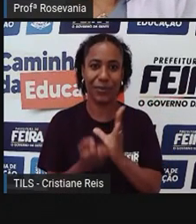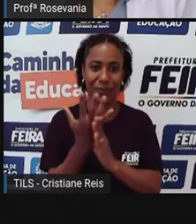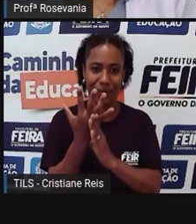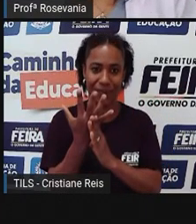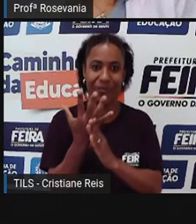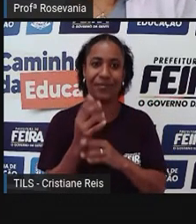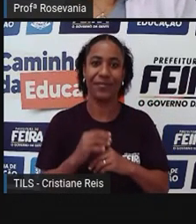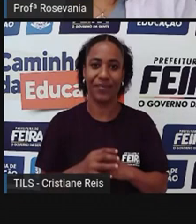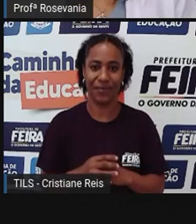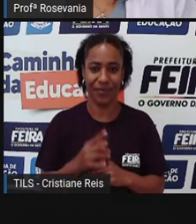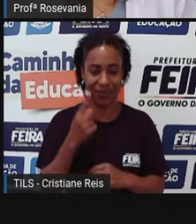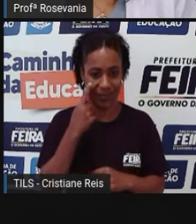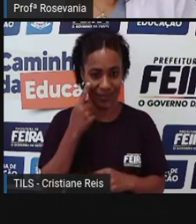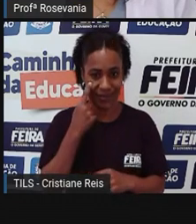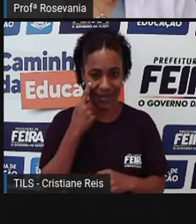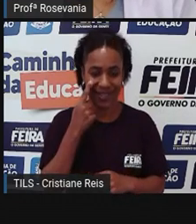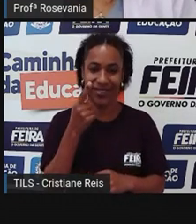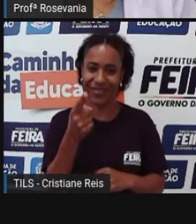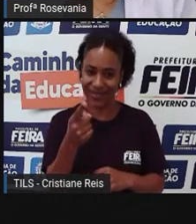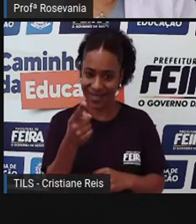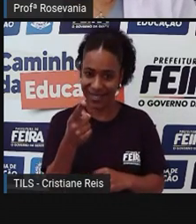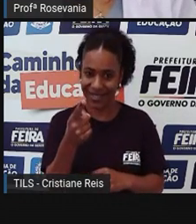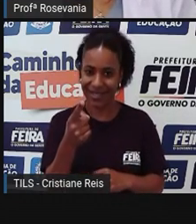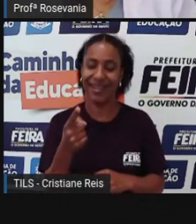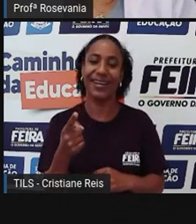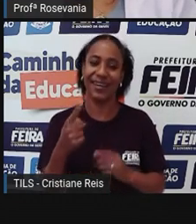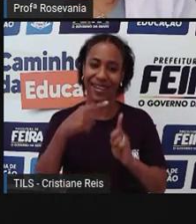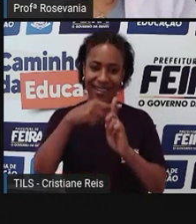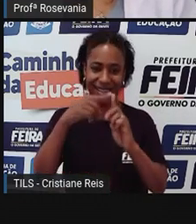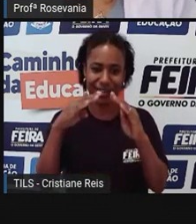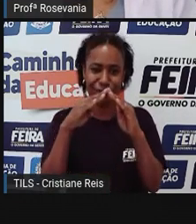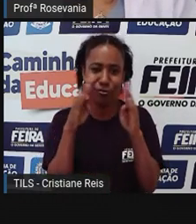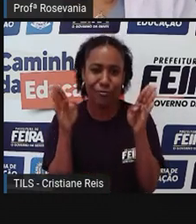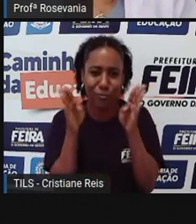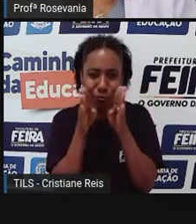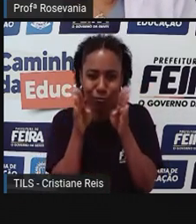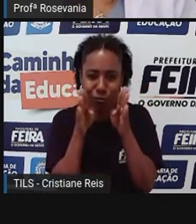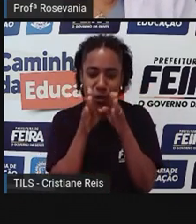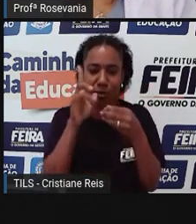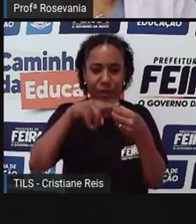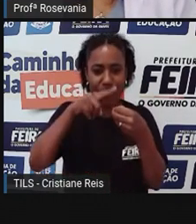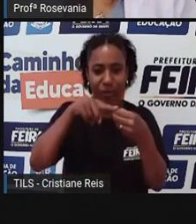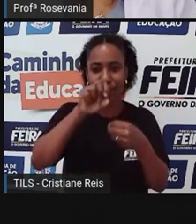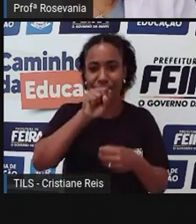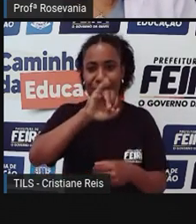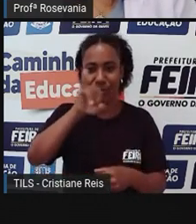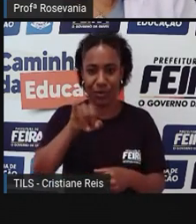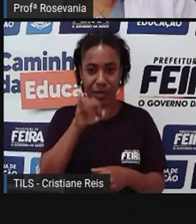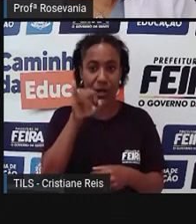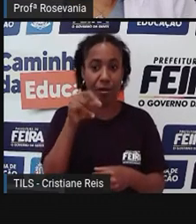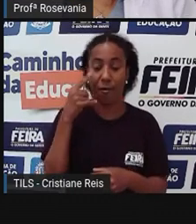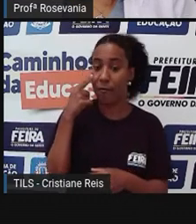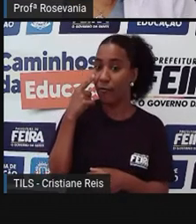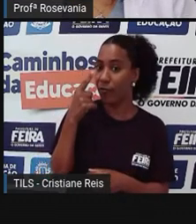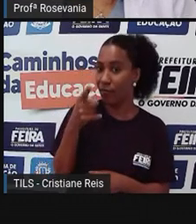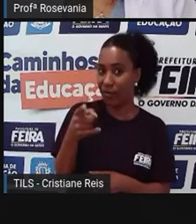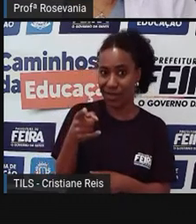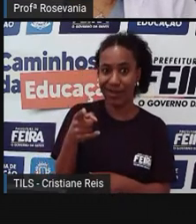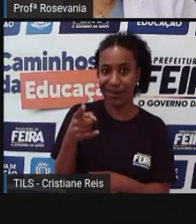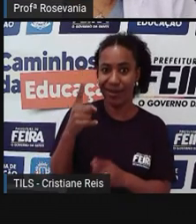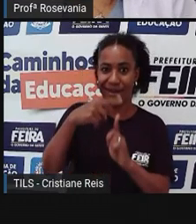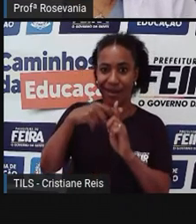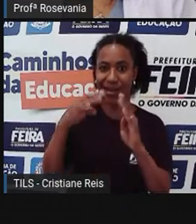antiga igrejinha de São José das Itapororocas e a imagem atual. Então, preserva boa parte, né, das